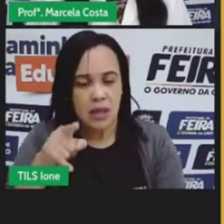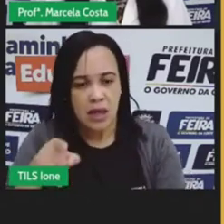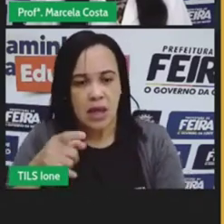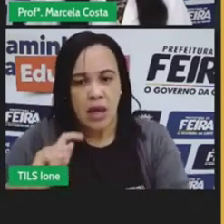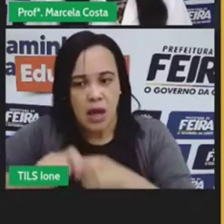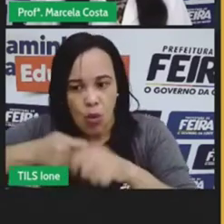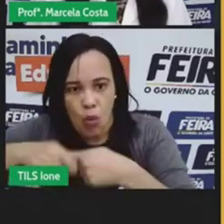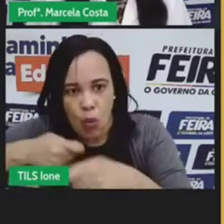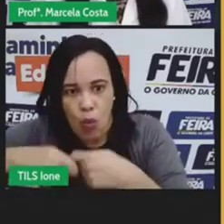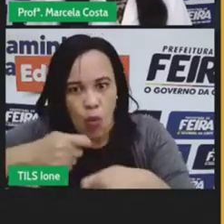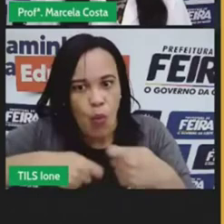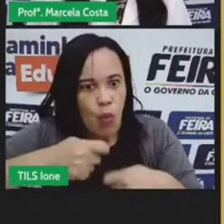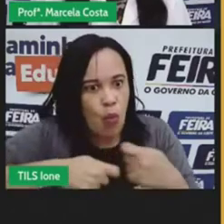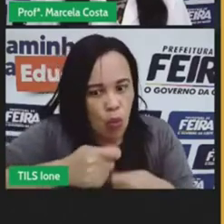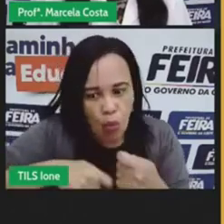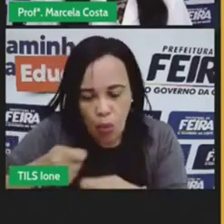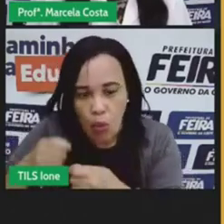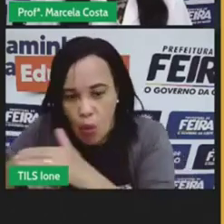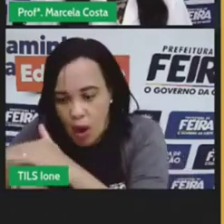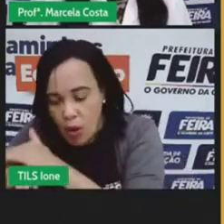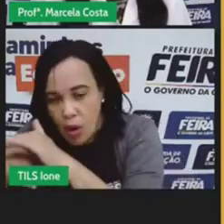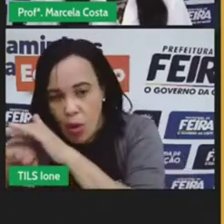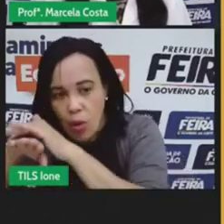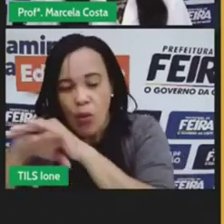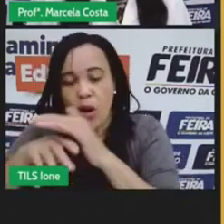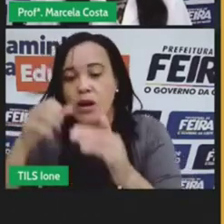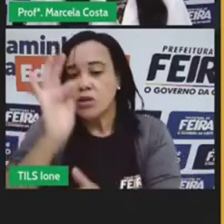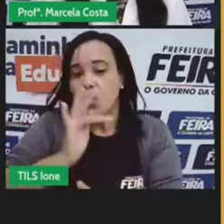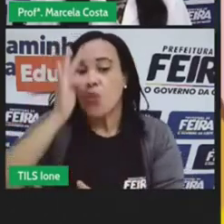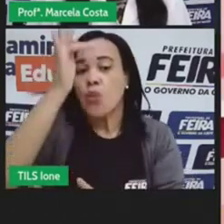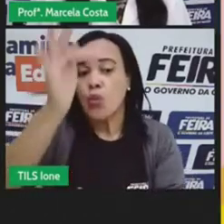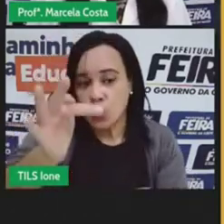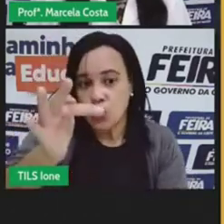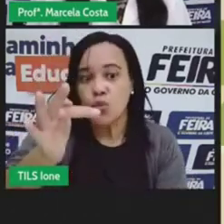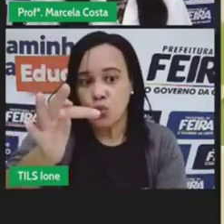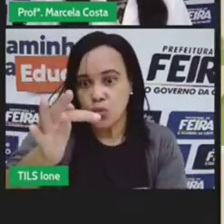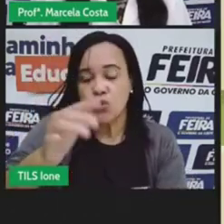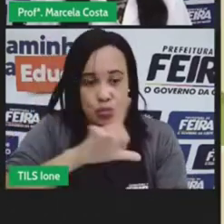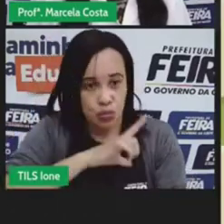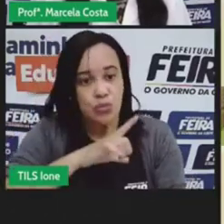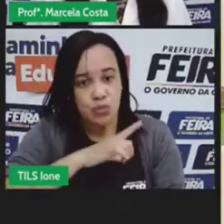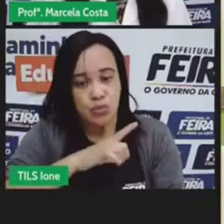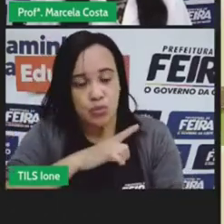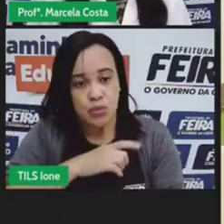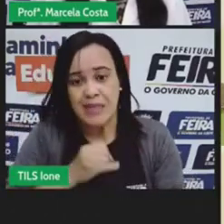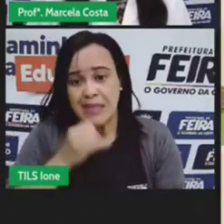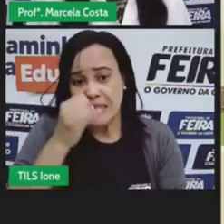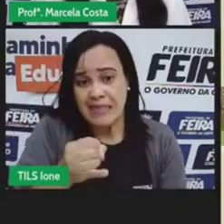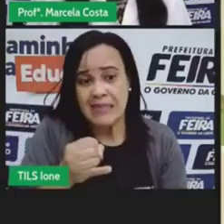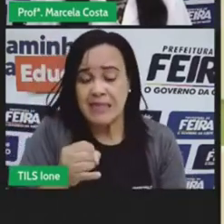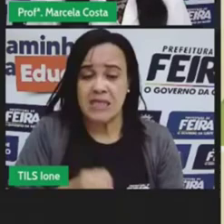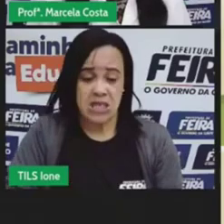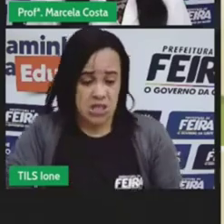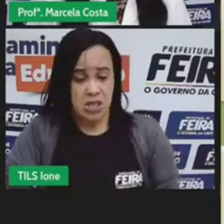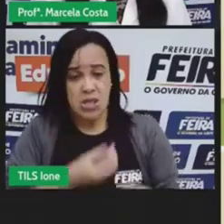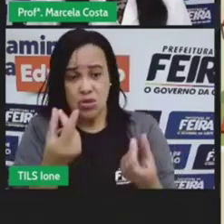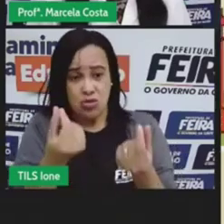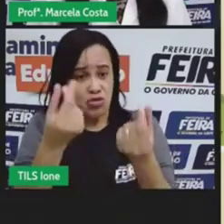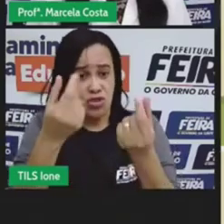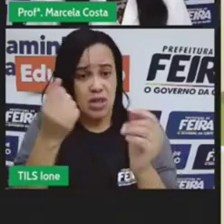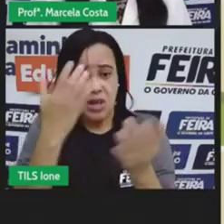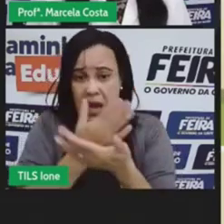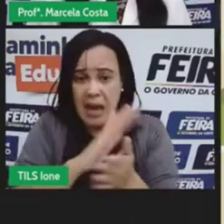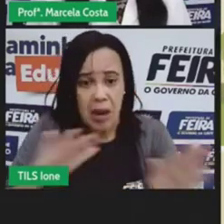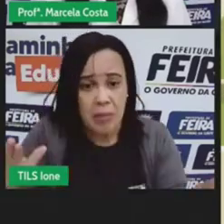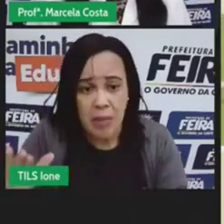vontades de hoje e do futuro. O dinheiro pode acabar e para você não passar necessidade nem deixar de fazer suas